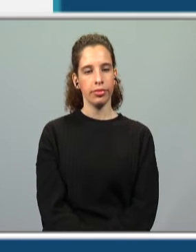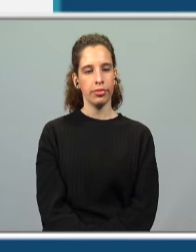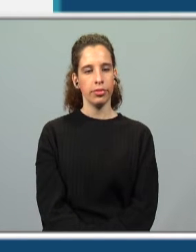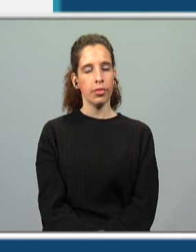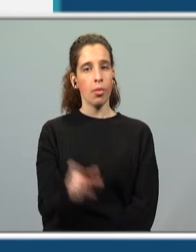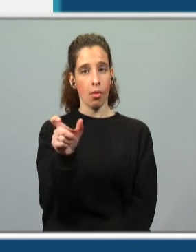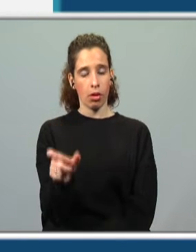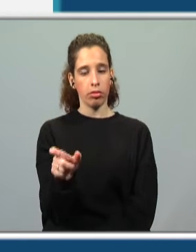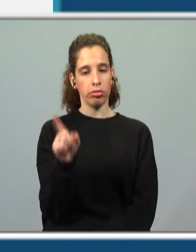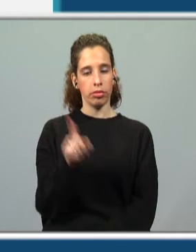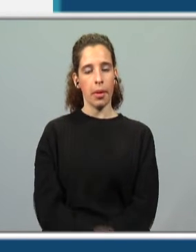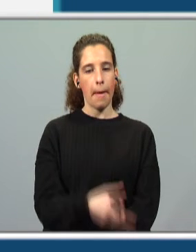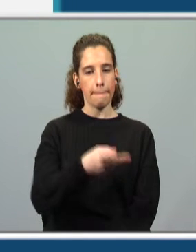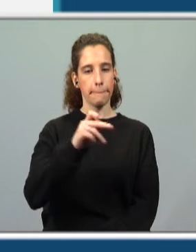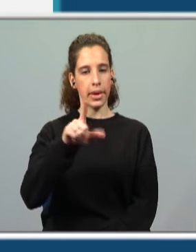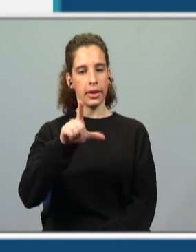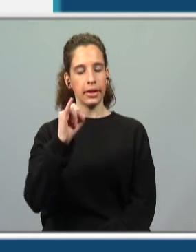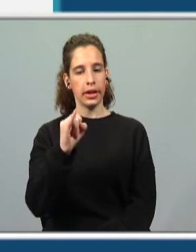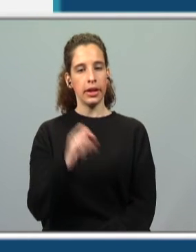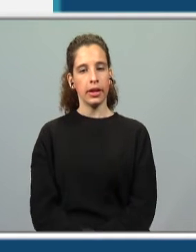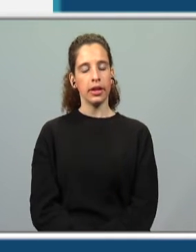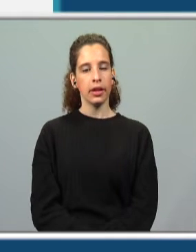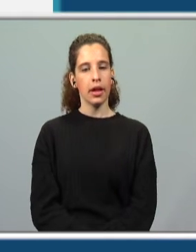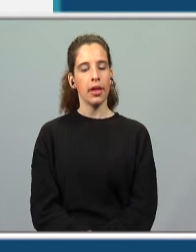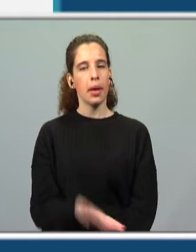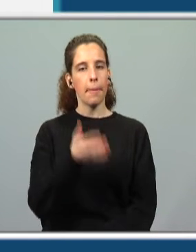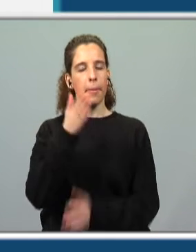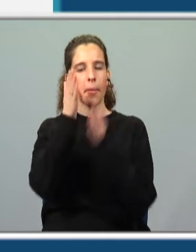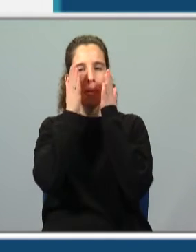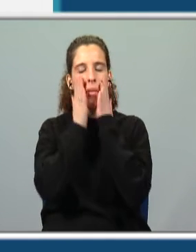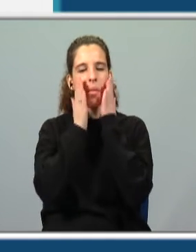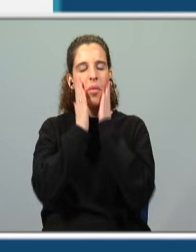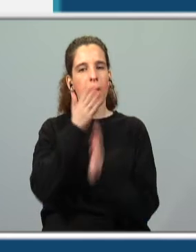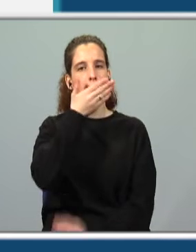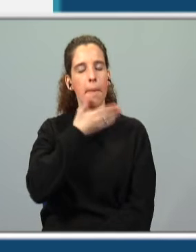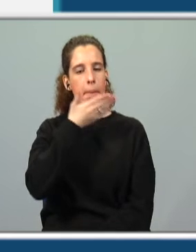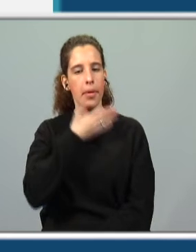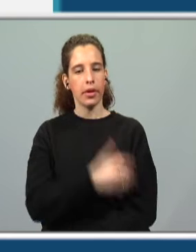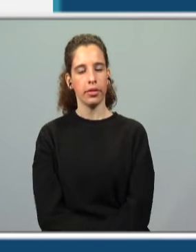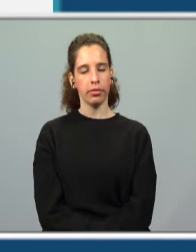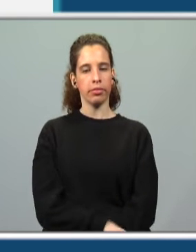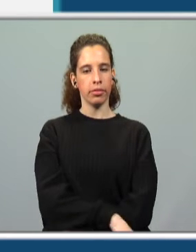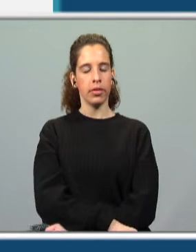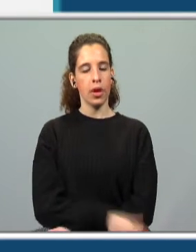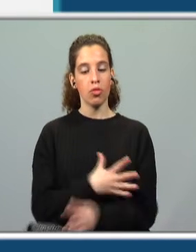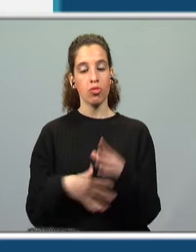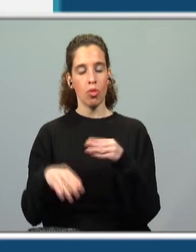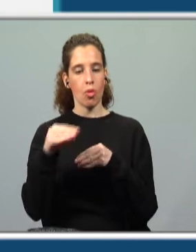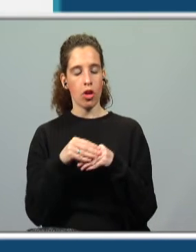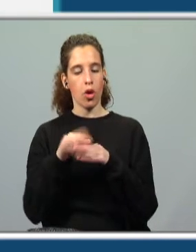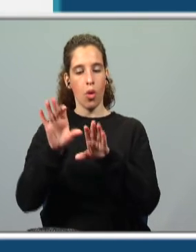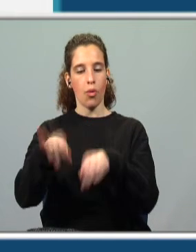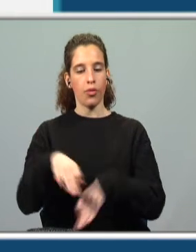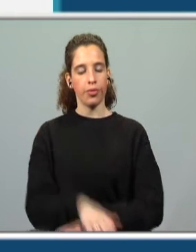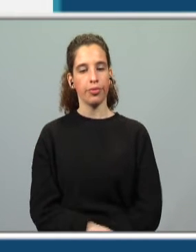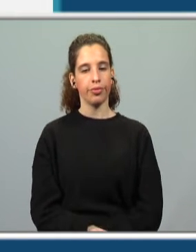E a palavra é palidez. Ou seja, que completar com o final.